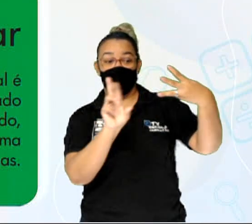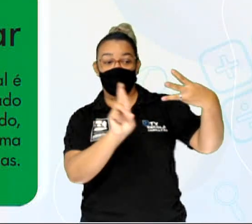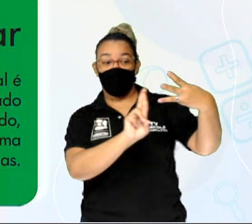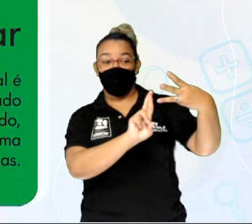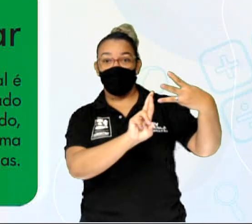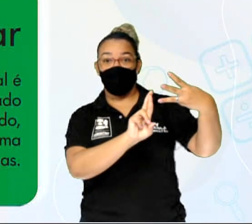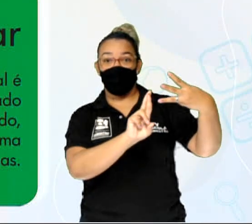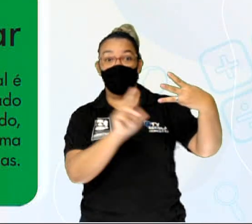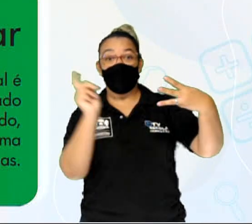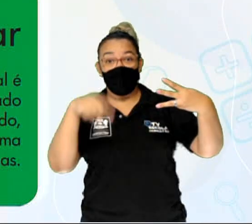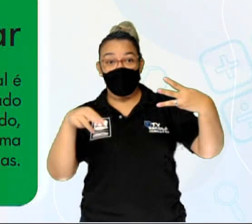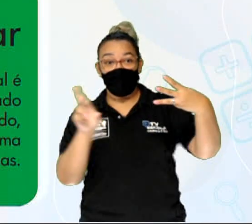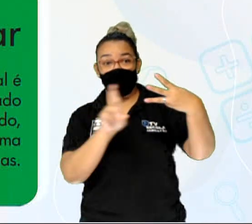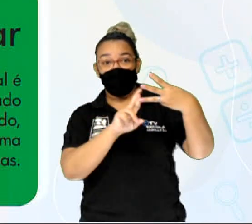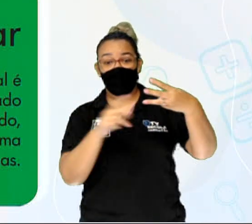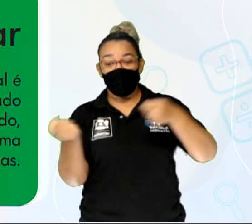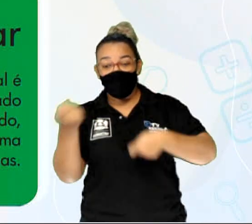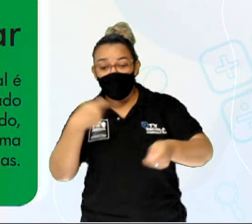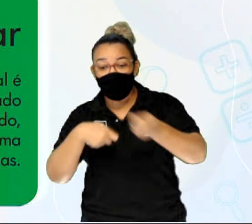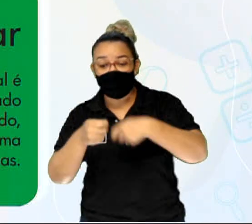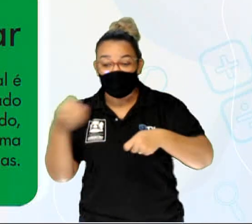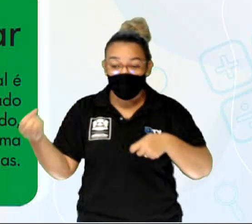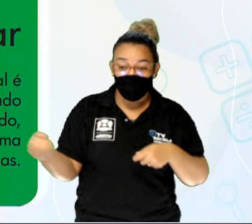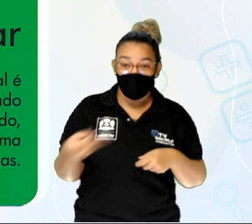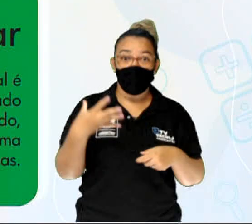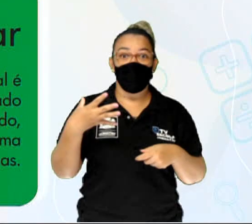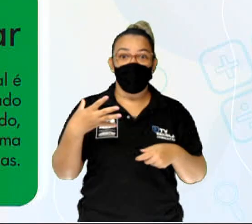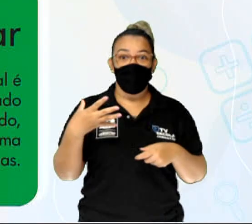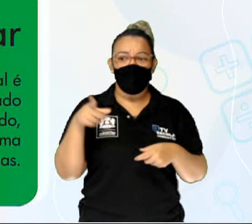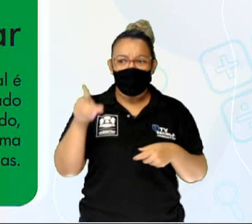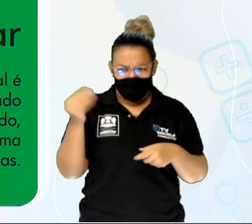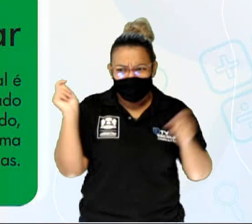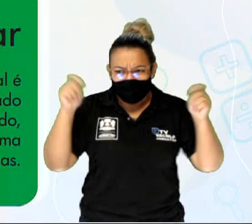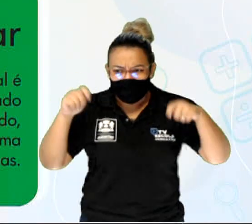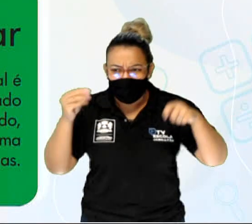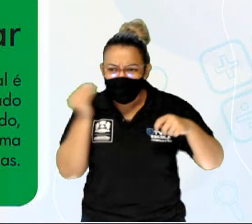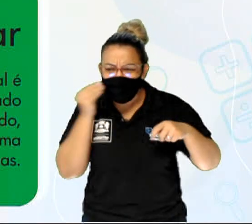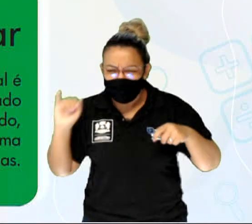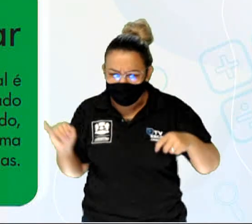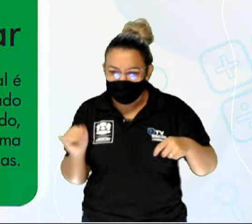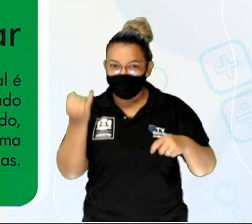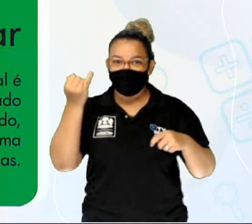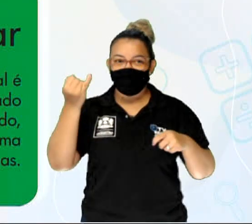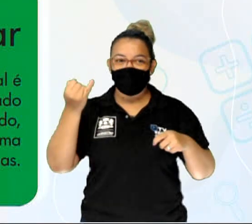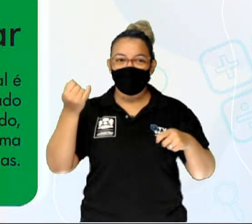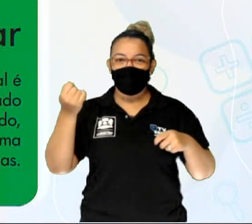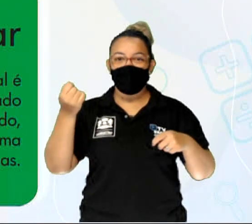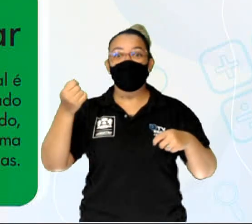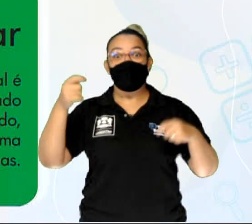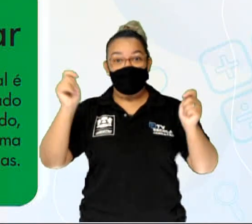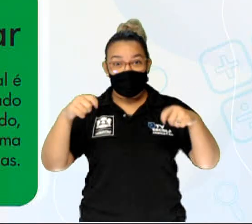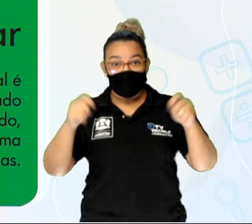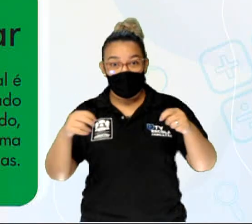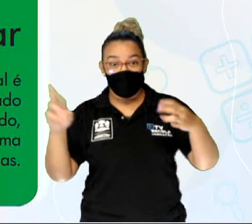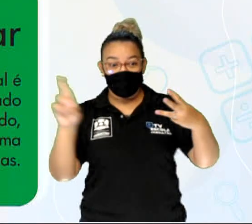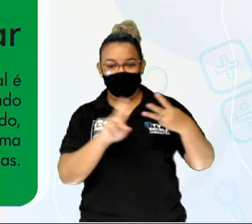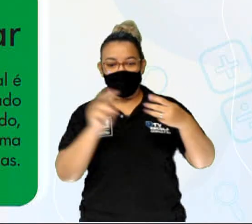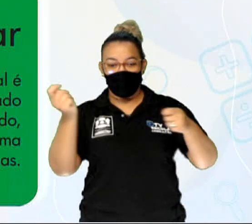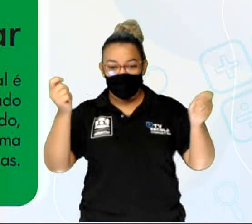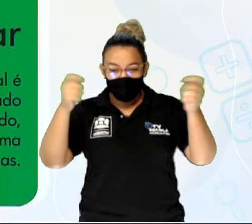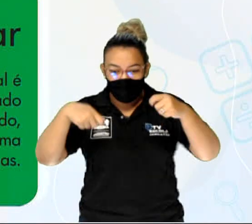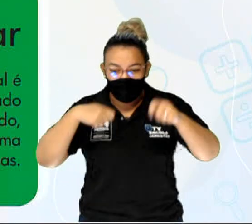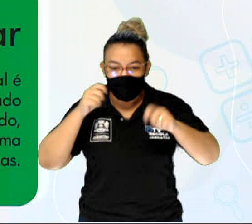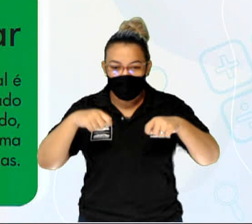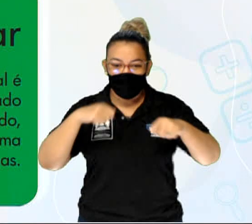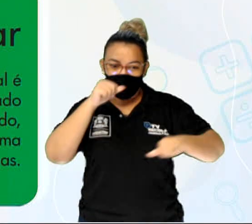Reutilizar. Reutilizar é quando você reaproveita os produtos da mesma ou e de